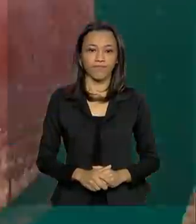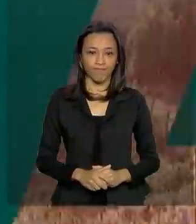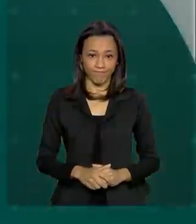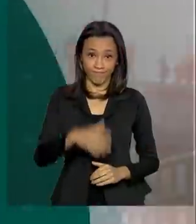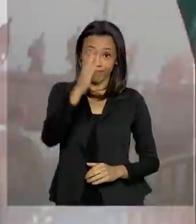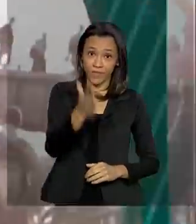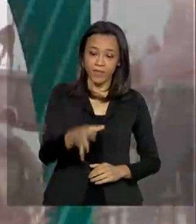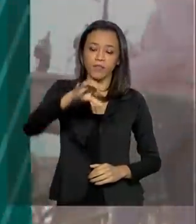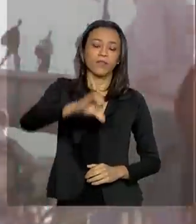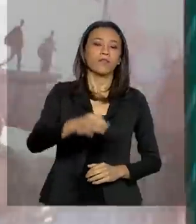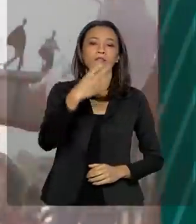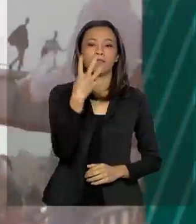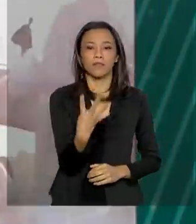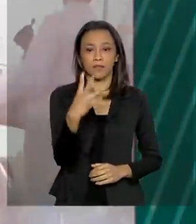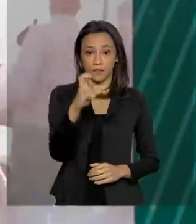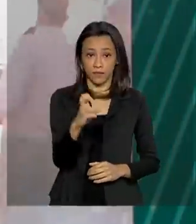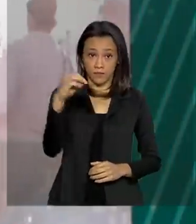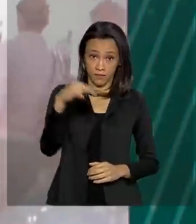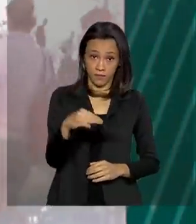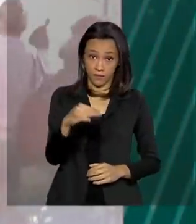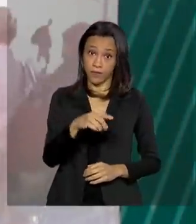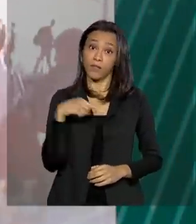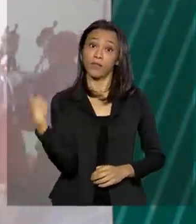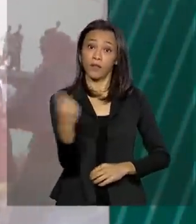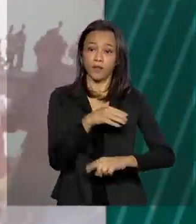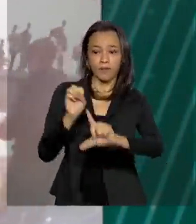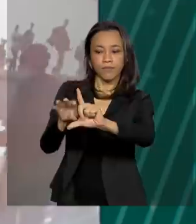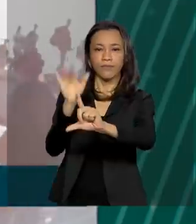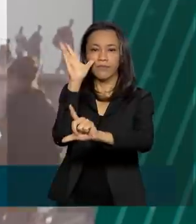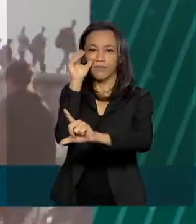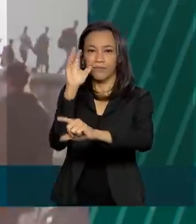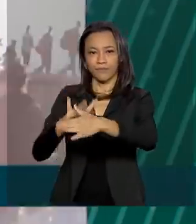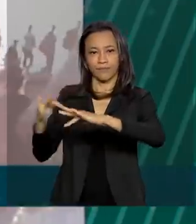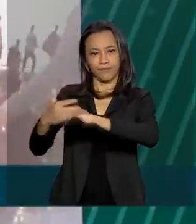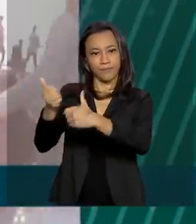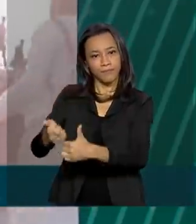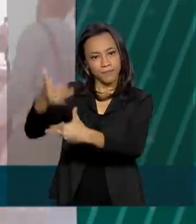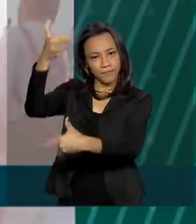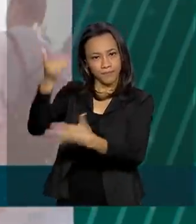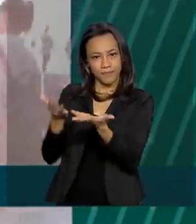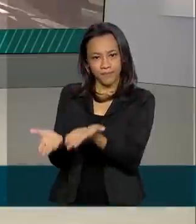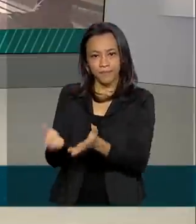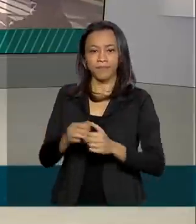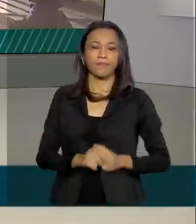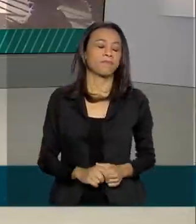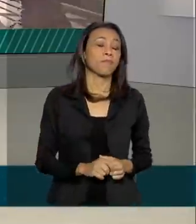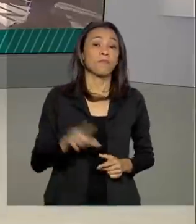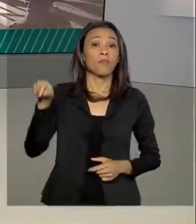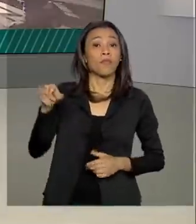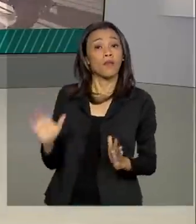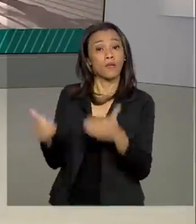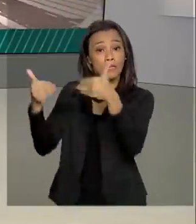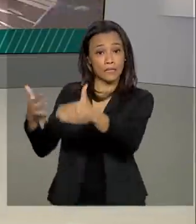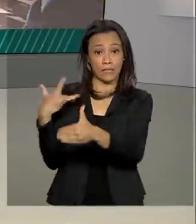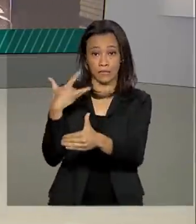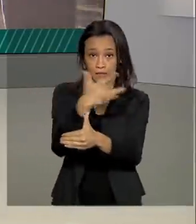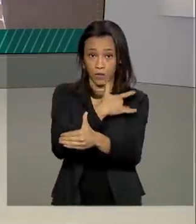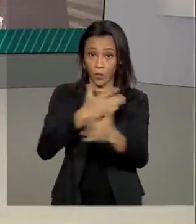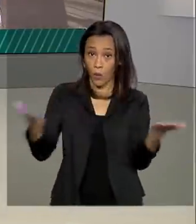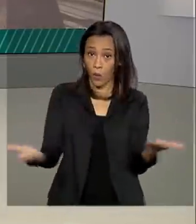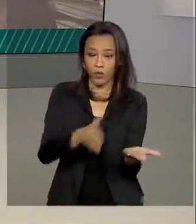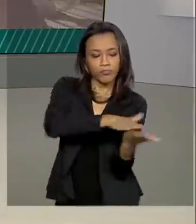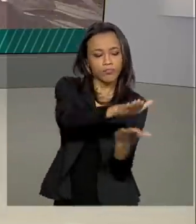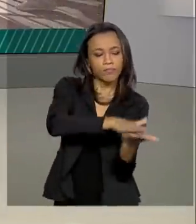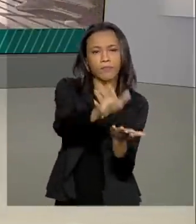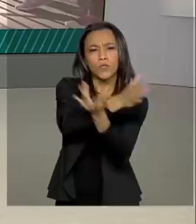São 9 horas e 45 minutos. Estamos ao vivo também pelas nossas redes sociais. O Ministério da Saúde publicou hoje